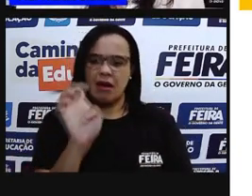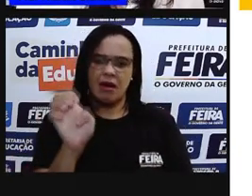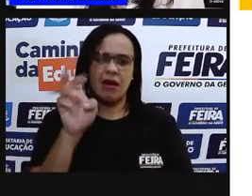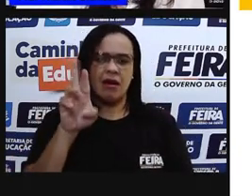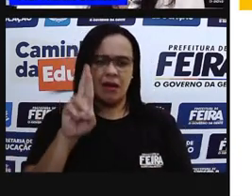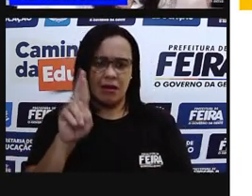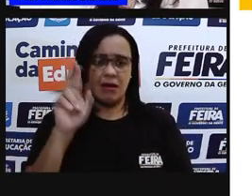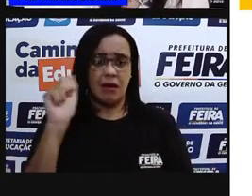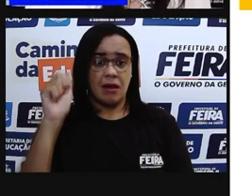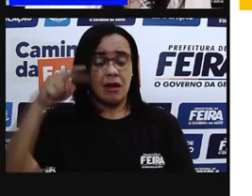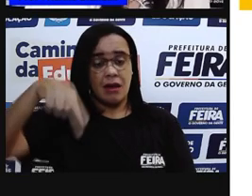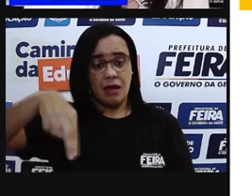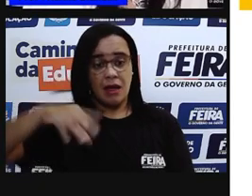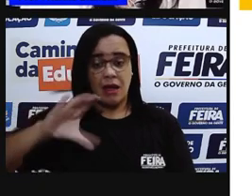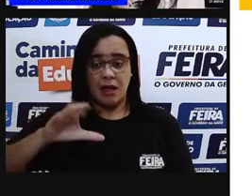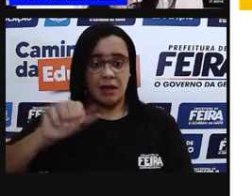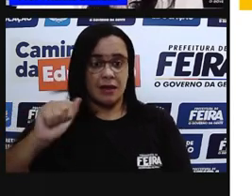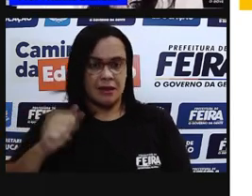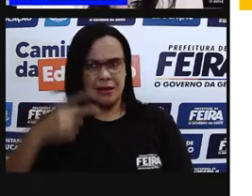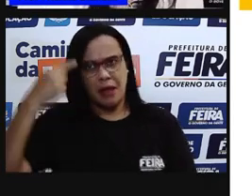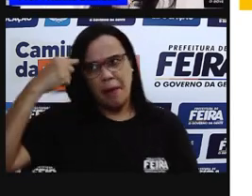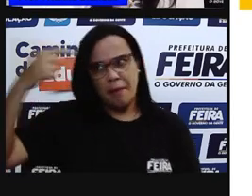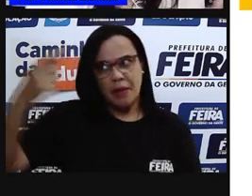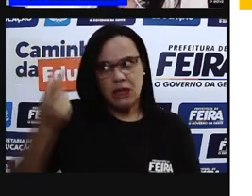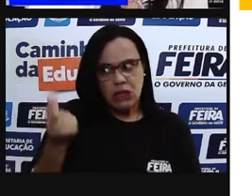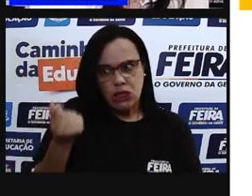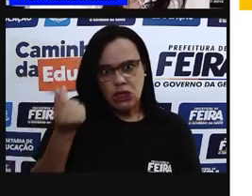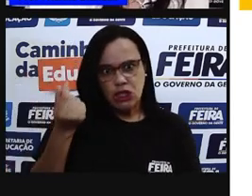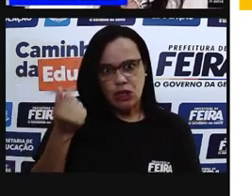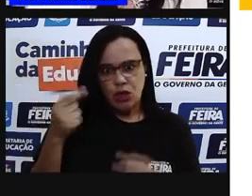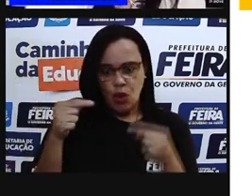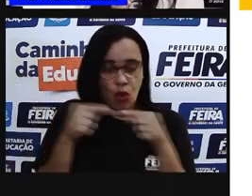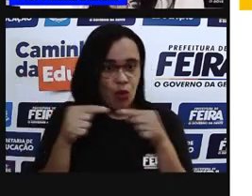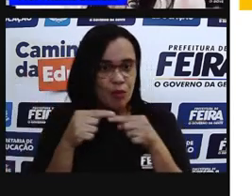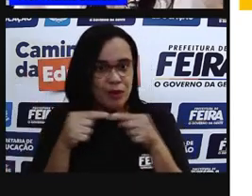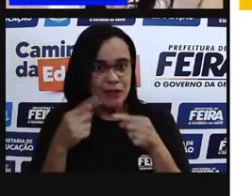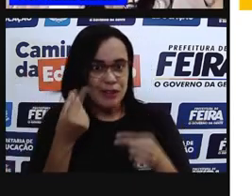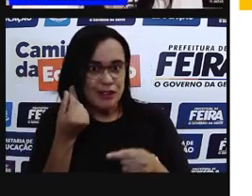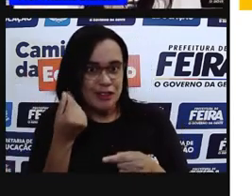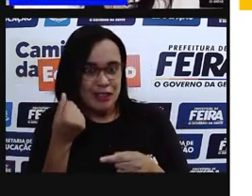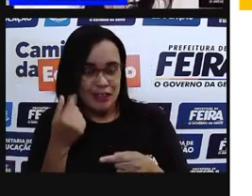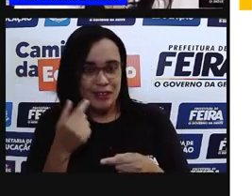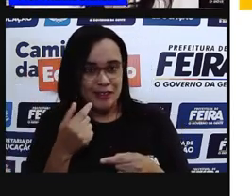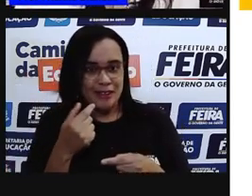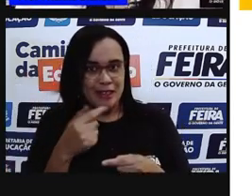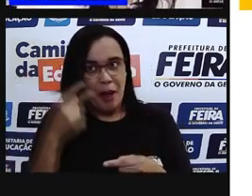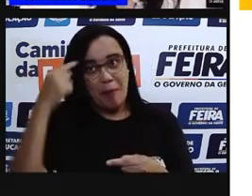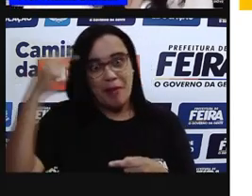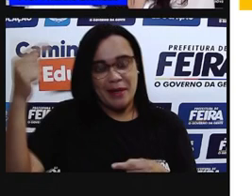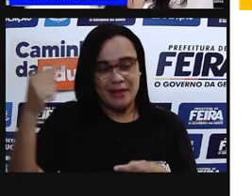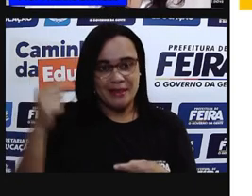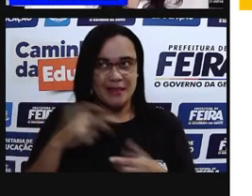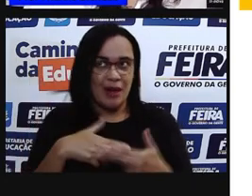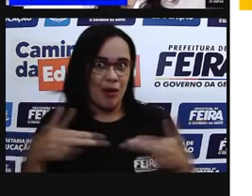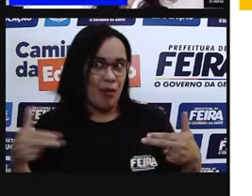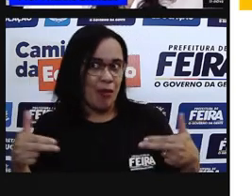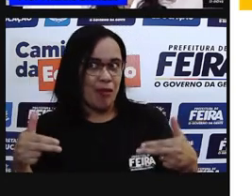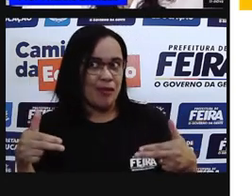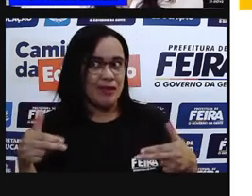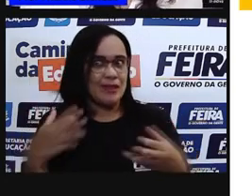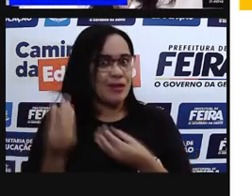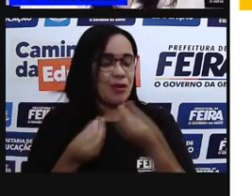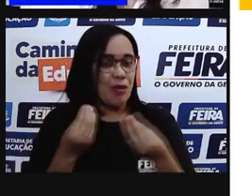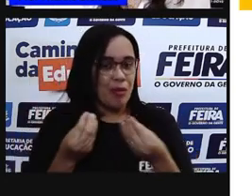Dinheiro, né? Bens materiais, posses. Alguém morreu na família e está dividindo os bens materiais. Só que a gente não